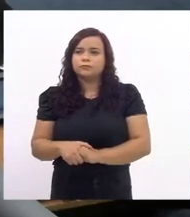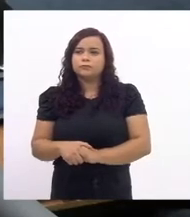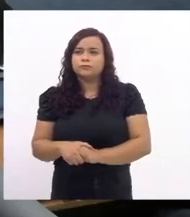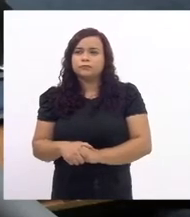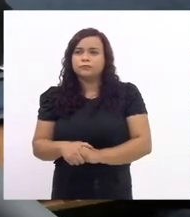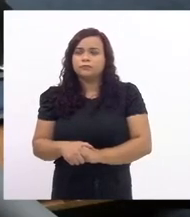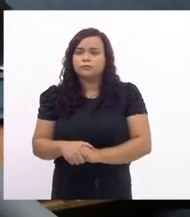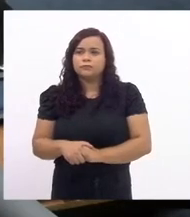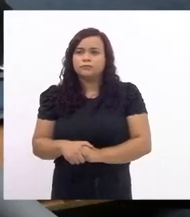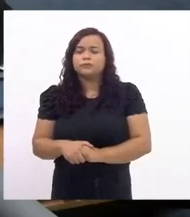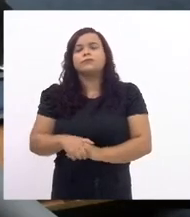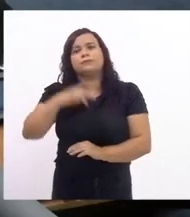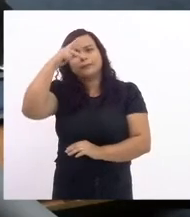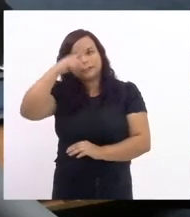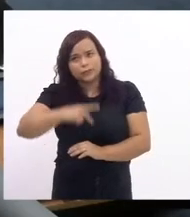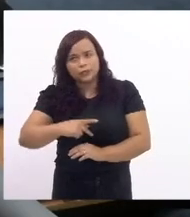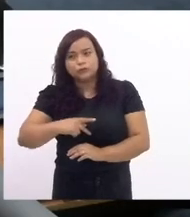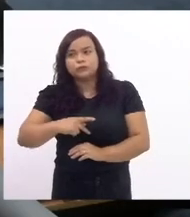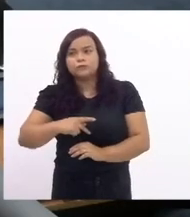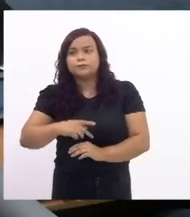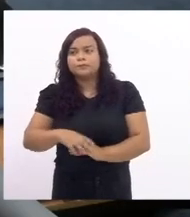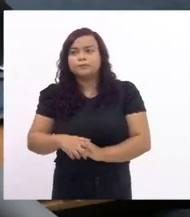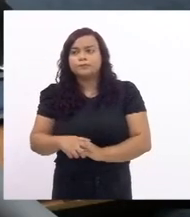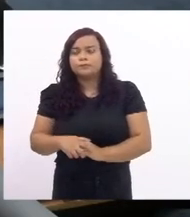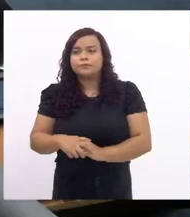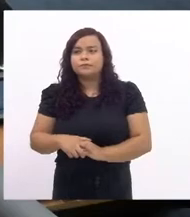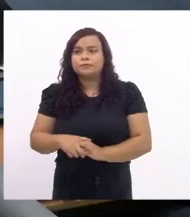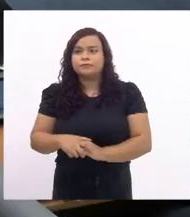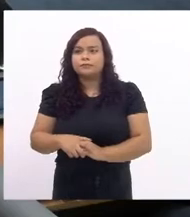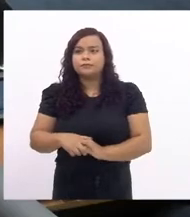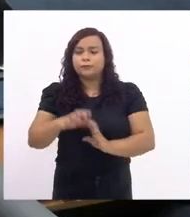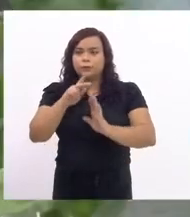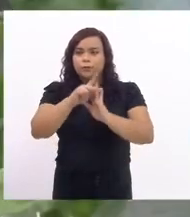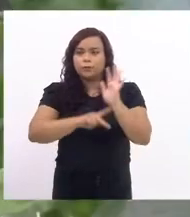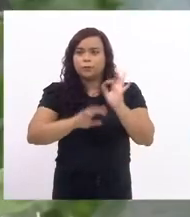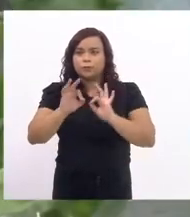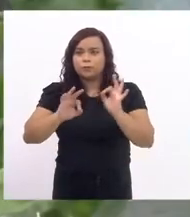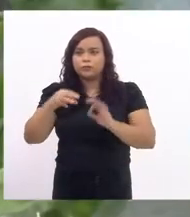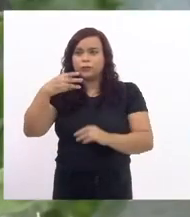presidente é o o projeto